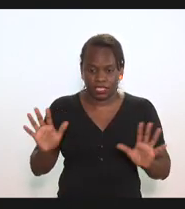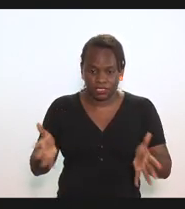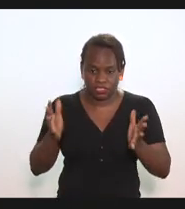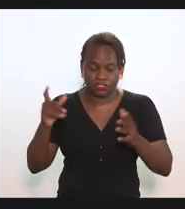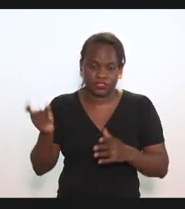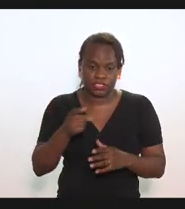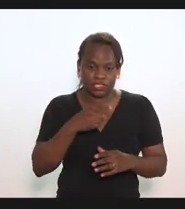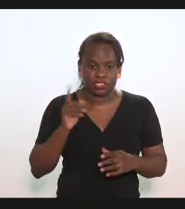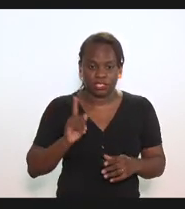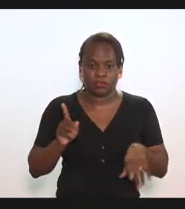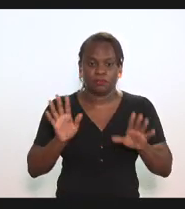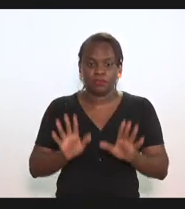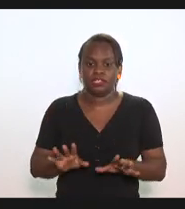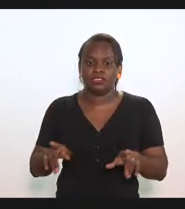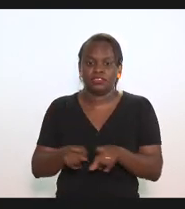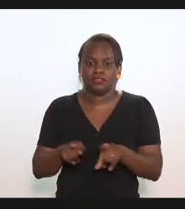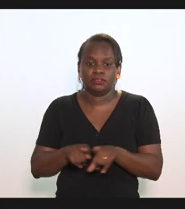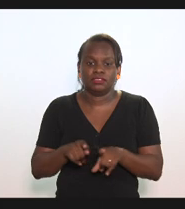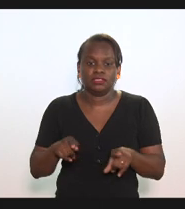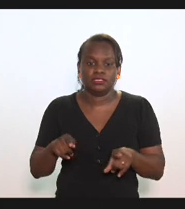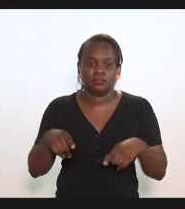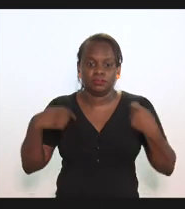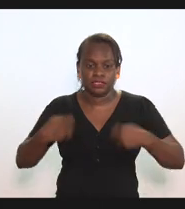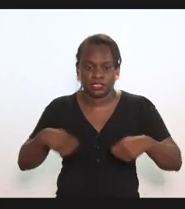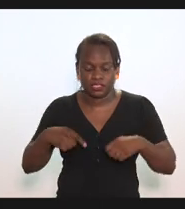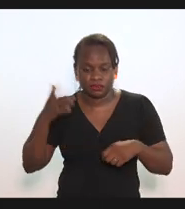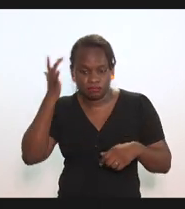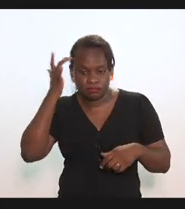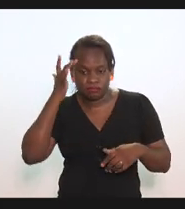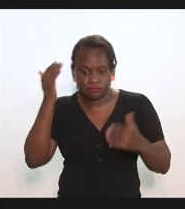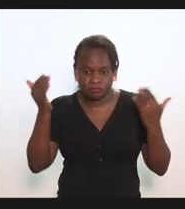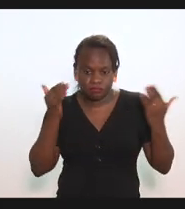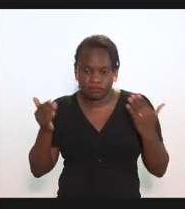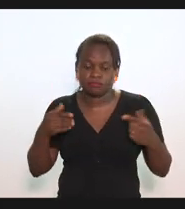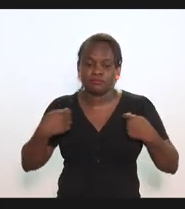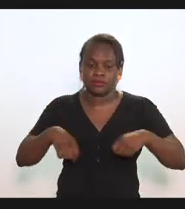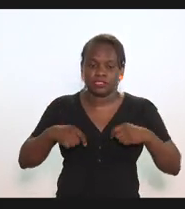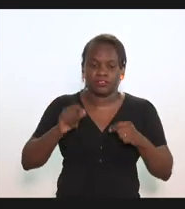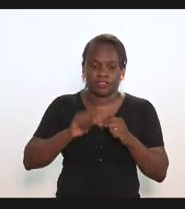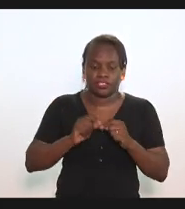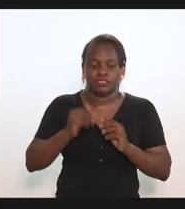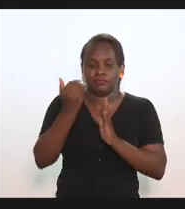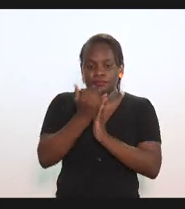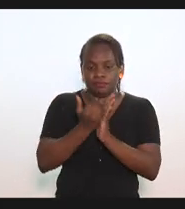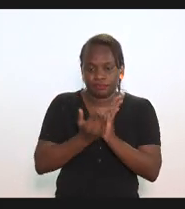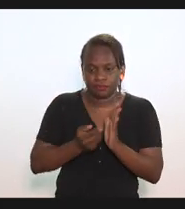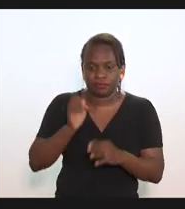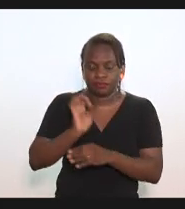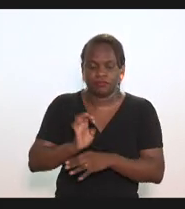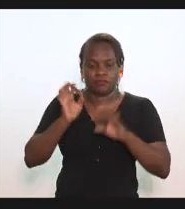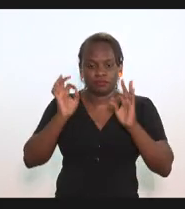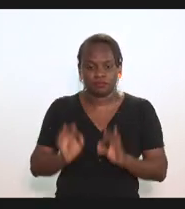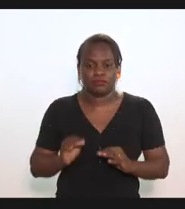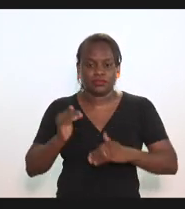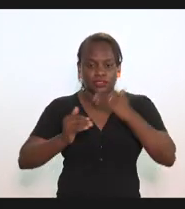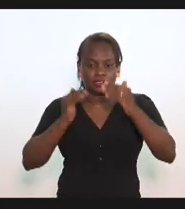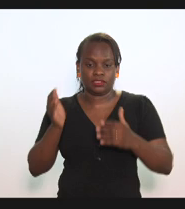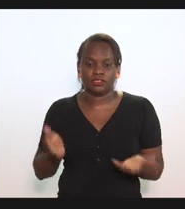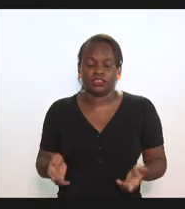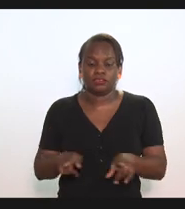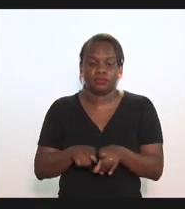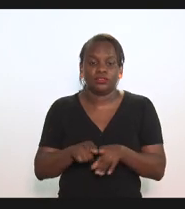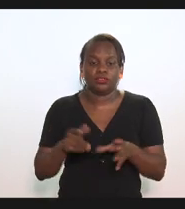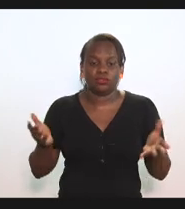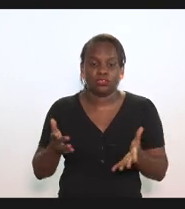fiscais mas a gente precisa ter racionalidade nisso e precisa fazer a receita do estado crescer e hoje nós